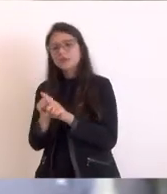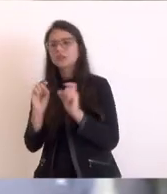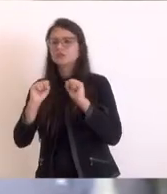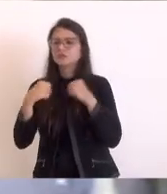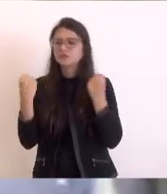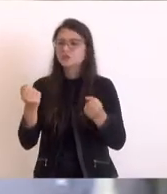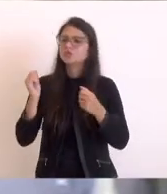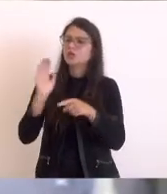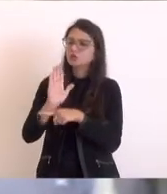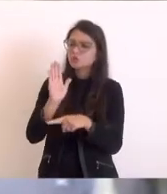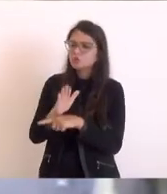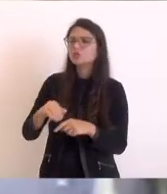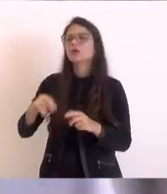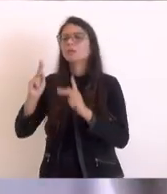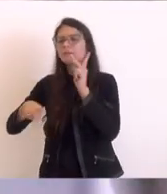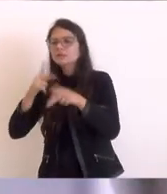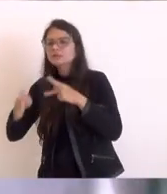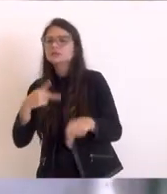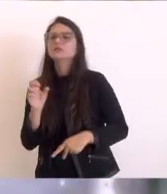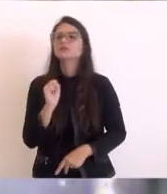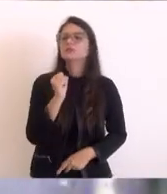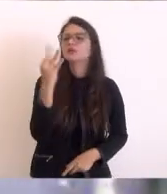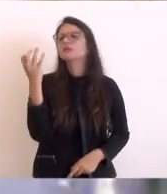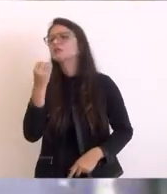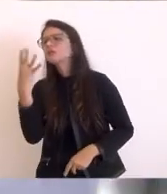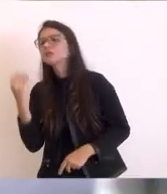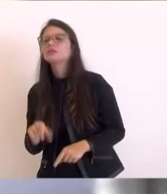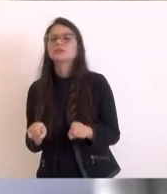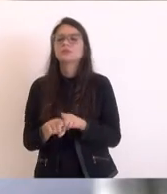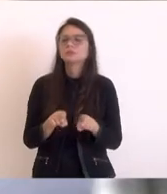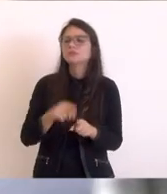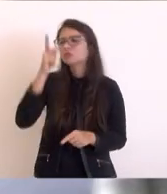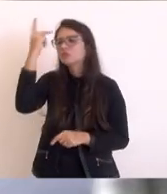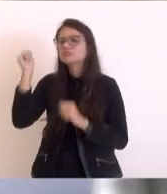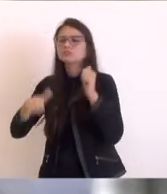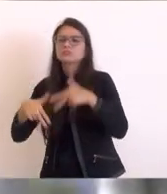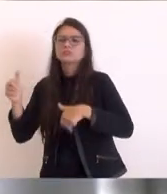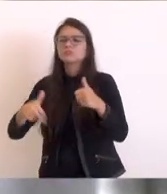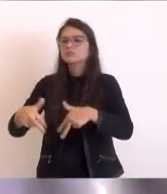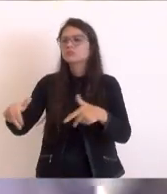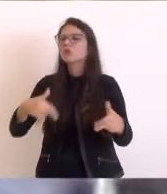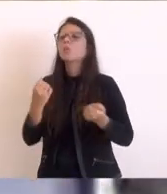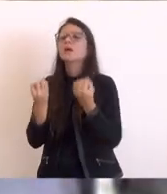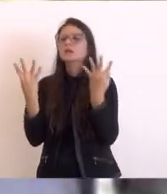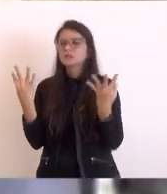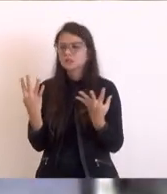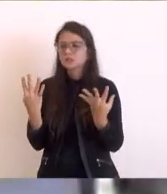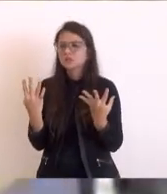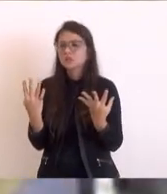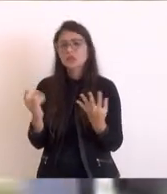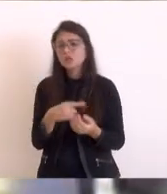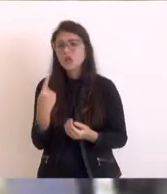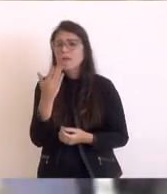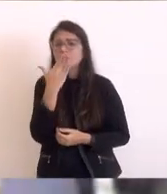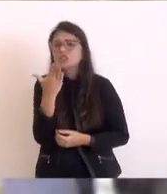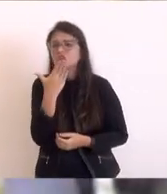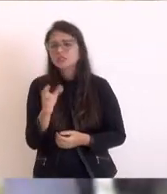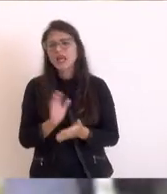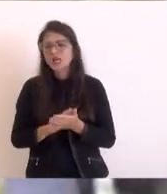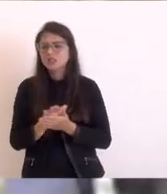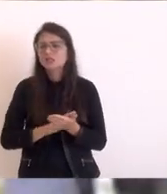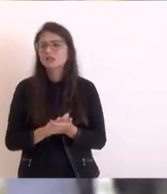eleitores, tantos mil munícipes, e tem que procurar nosso espaço, nós não estamos pedindo nada a mais não, agora nós não podemos ficar